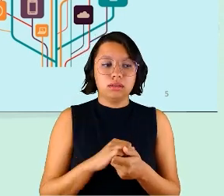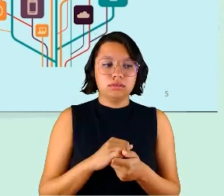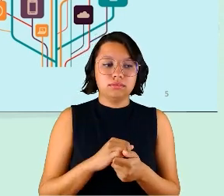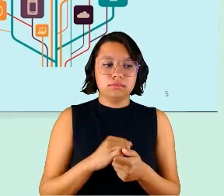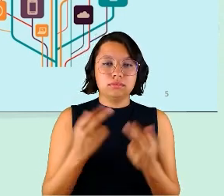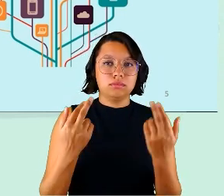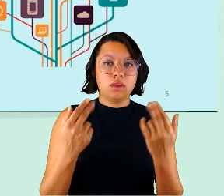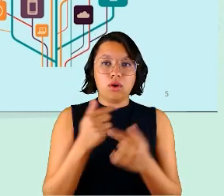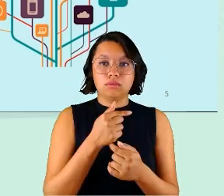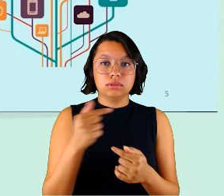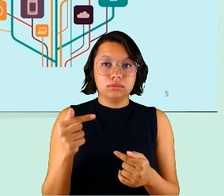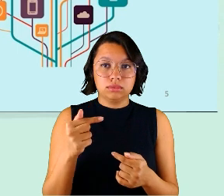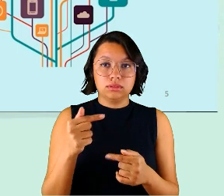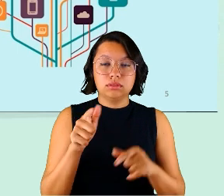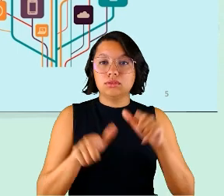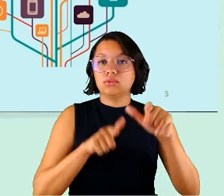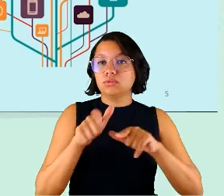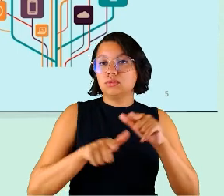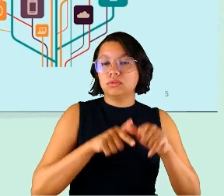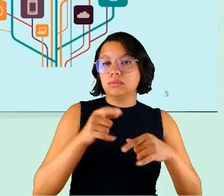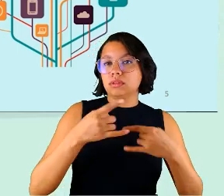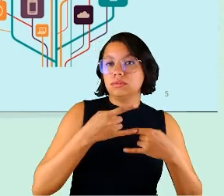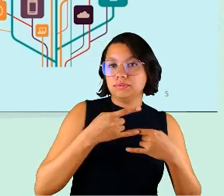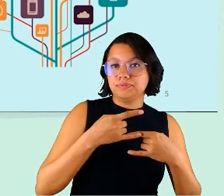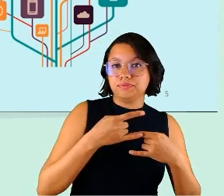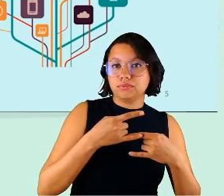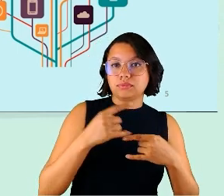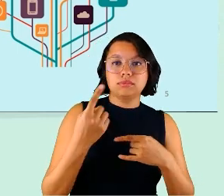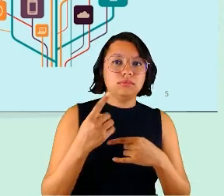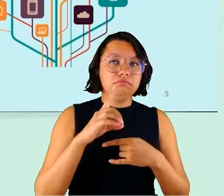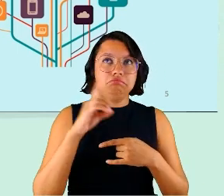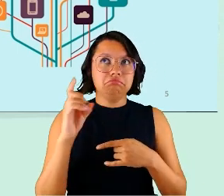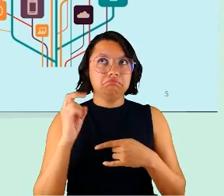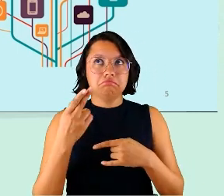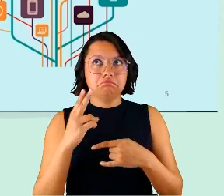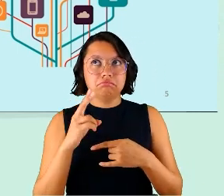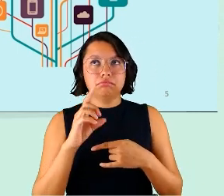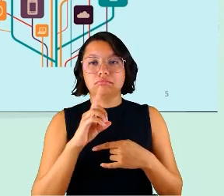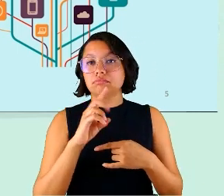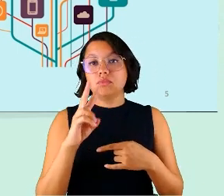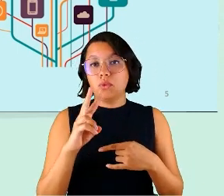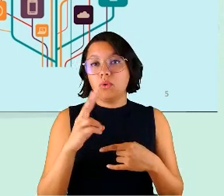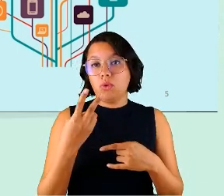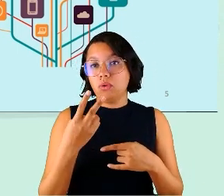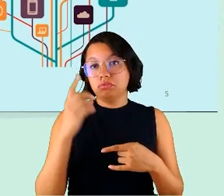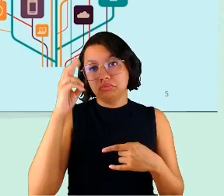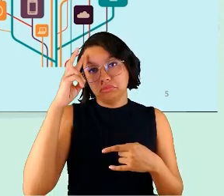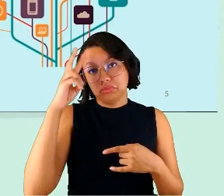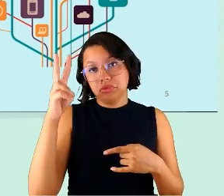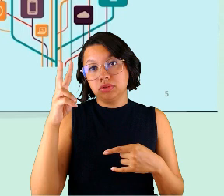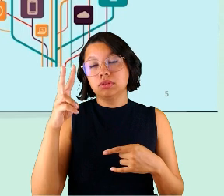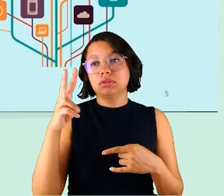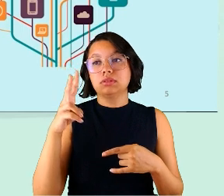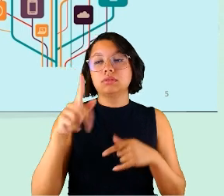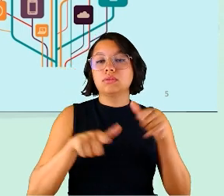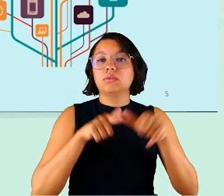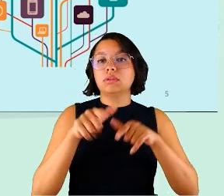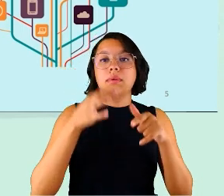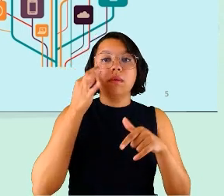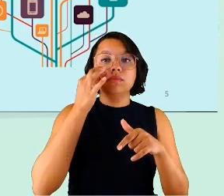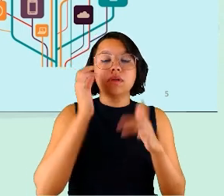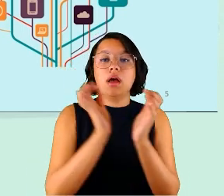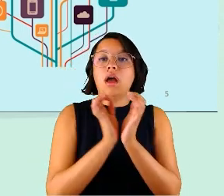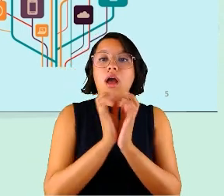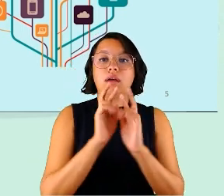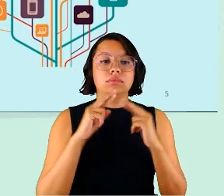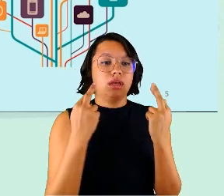de uma mesma semana com o trabalho remoto e um dia da semana ou dois, né, com o trabalho presencial. Então, era o momento que a